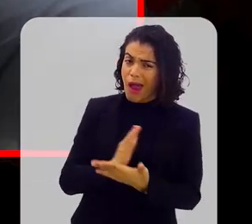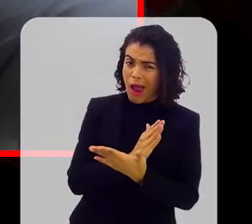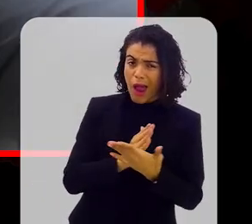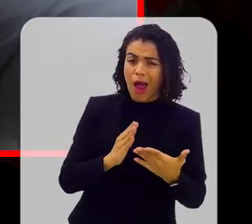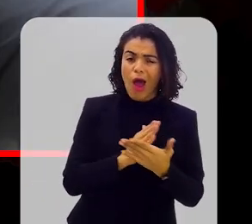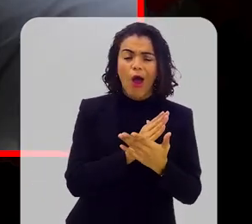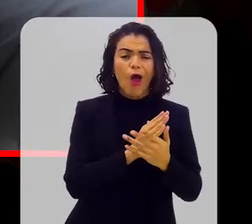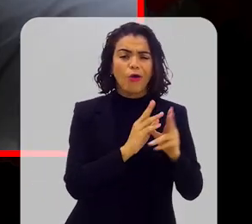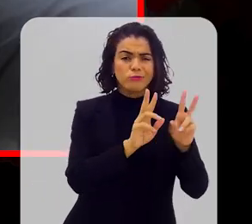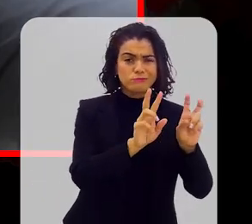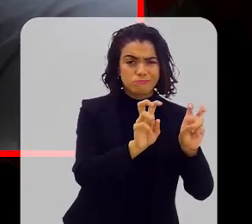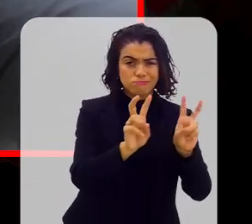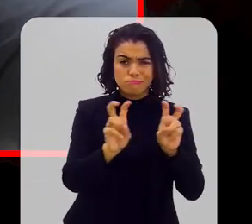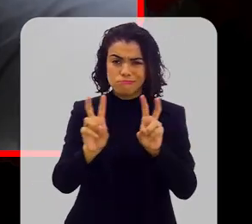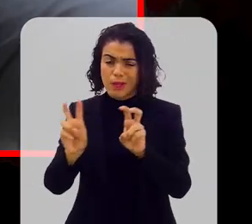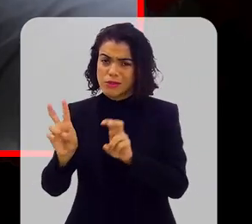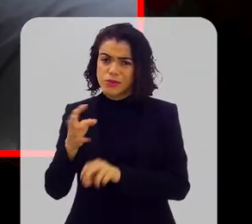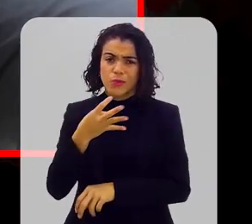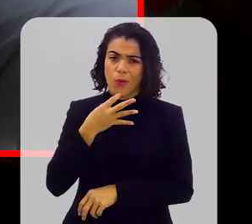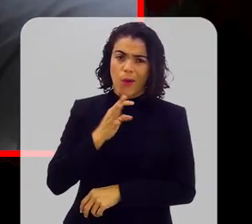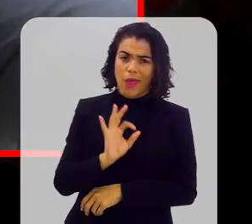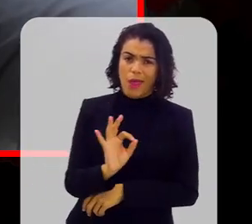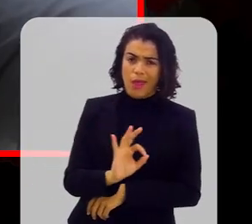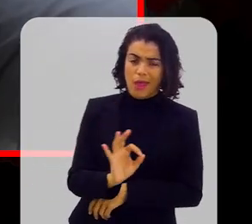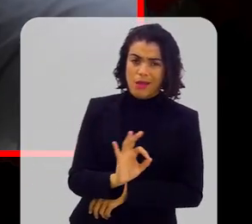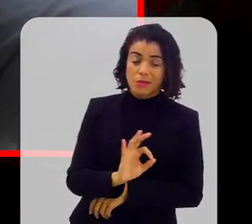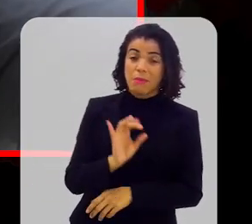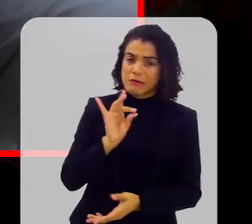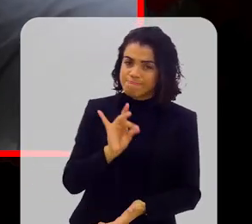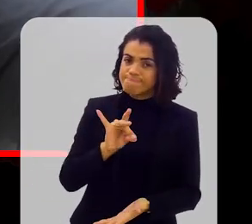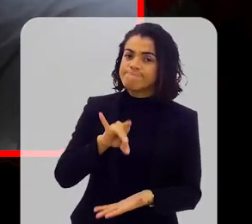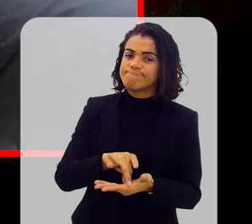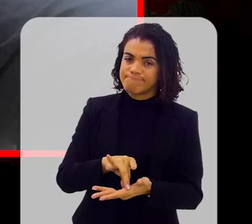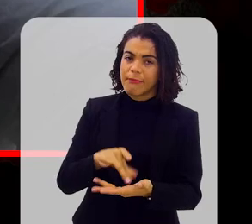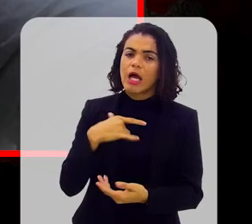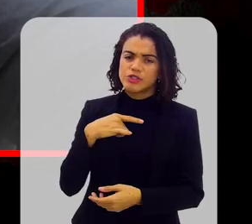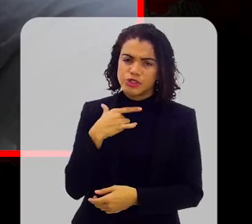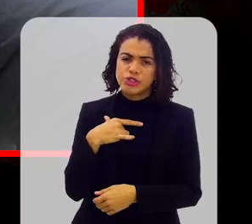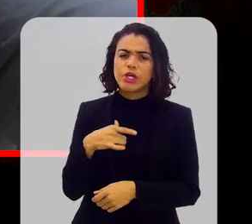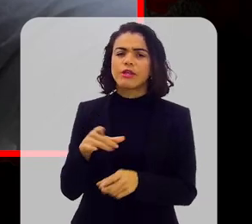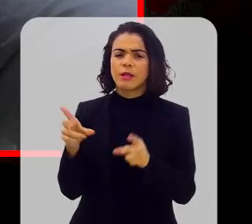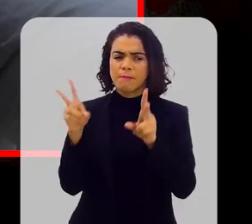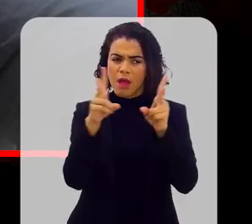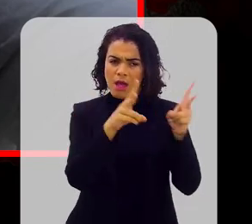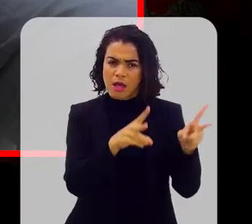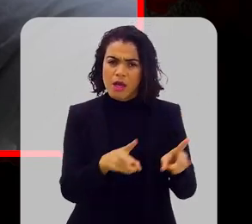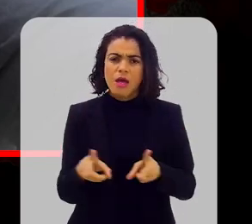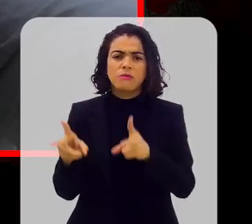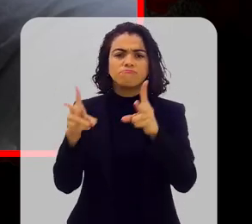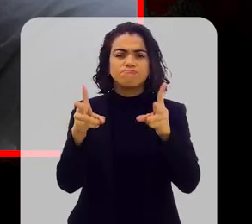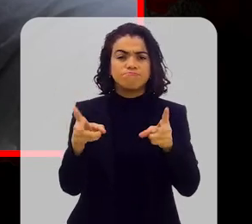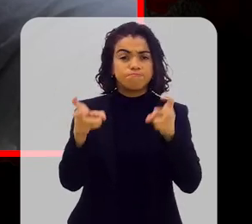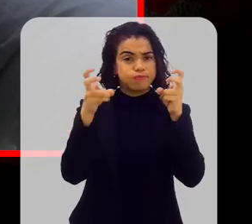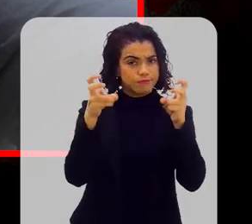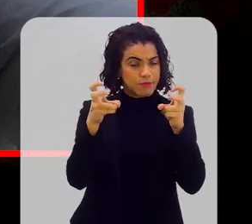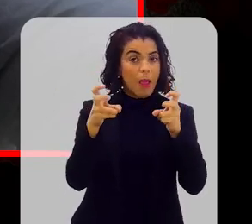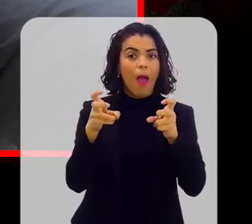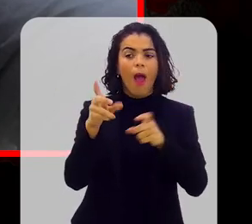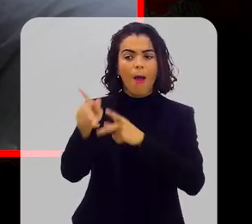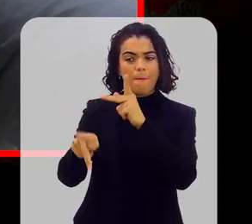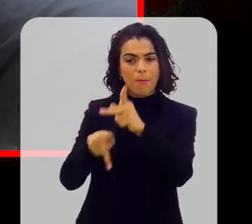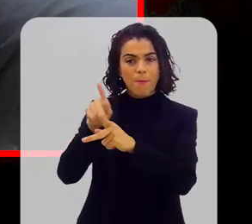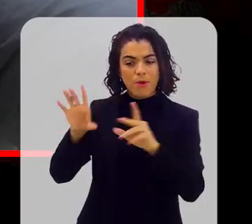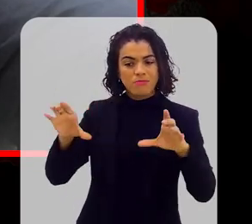desconhece, na realidade, como causa para isso. Mas, de fato, a gente tem observado com mais frequência a doença em uma